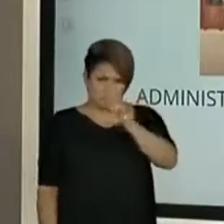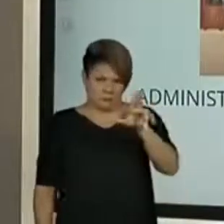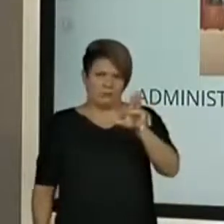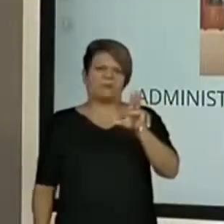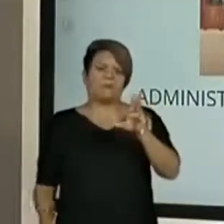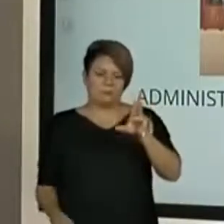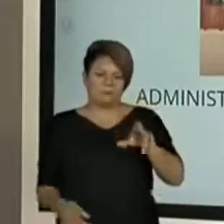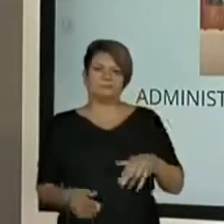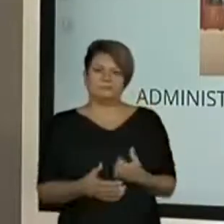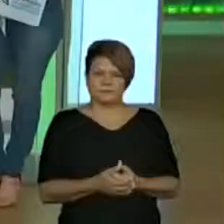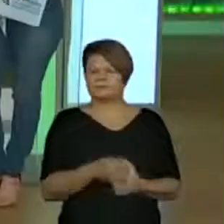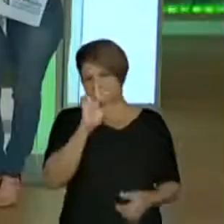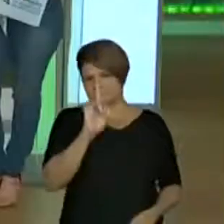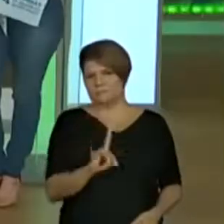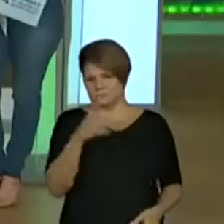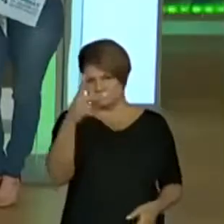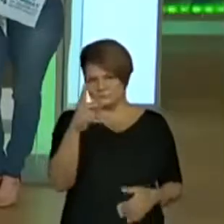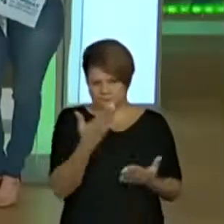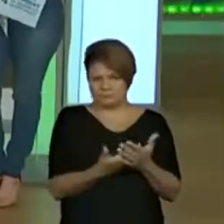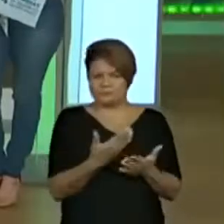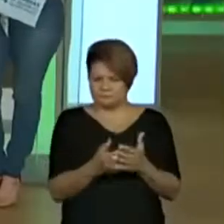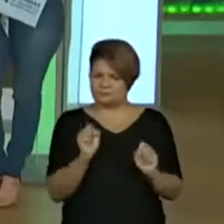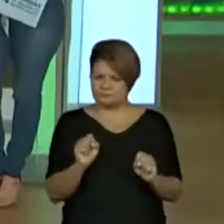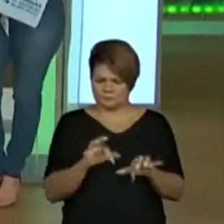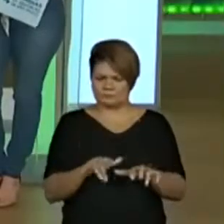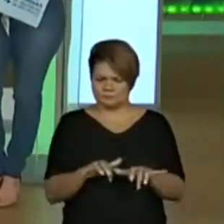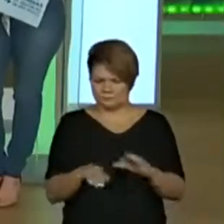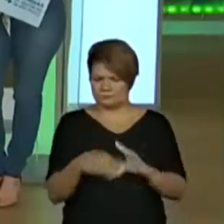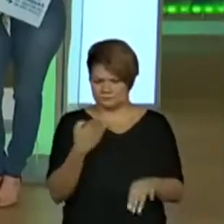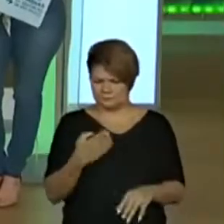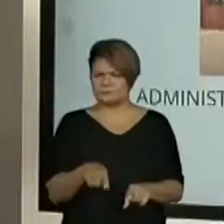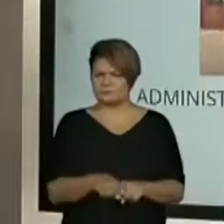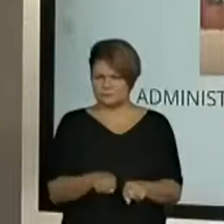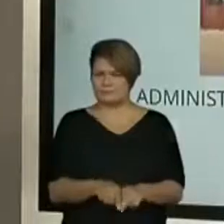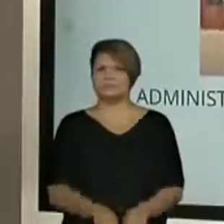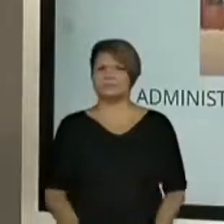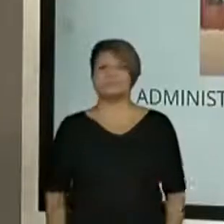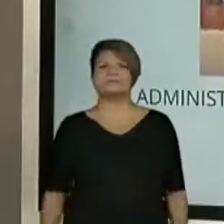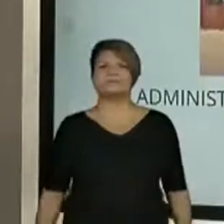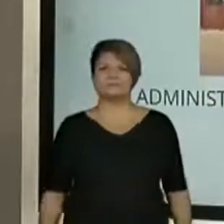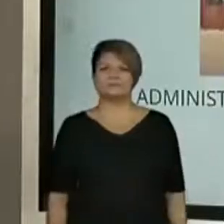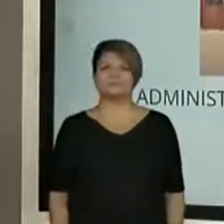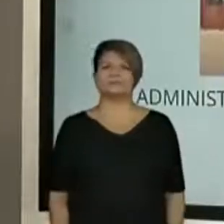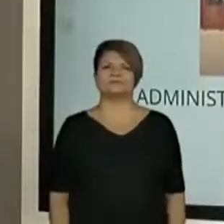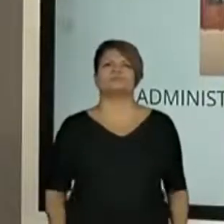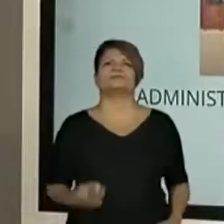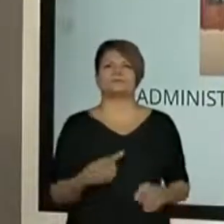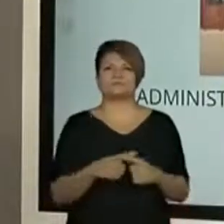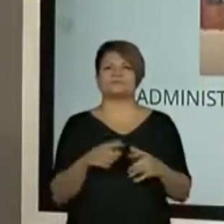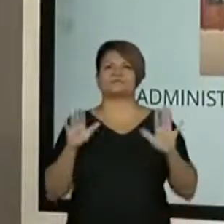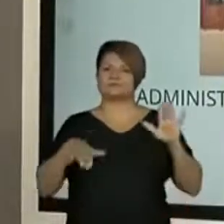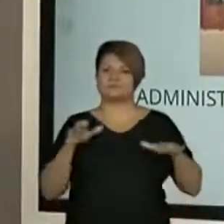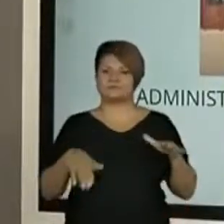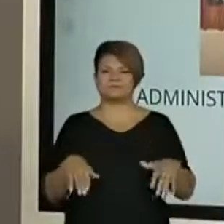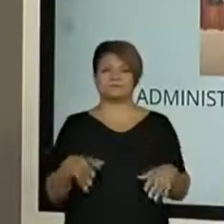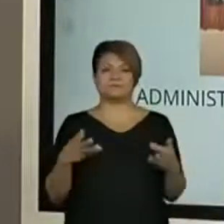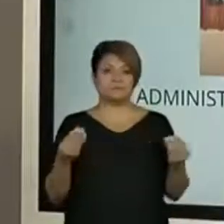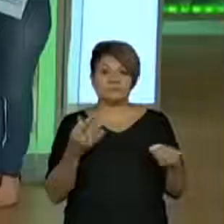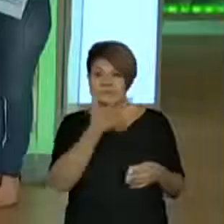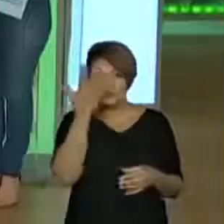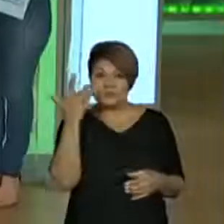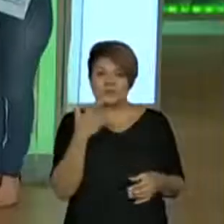escola, vai escrevendo também para a professora. Porque às vezes a gente confunde, há tanta gente, a gente confunde os nomes das pessoas, né?